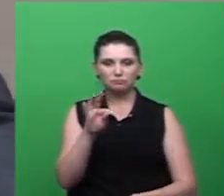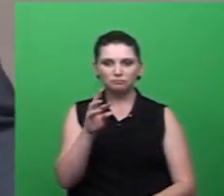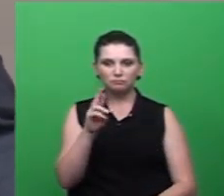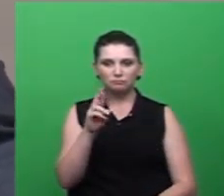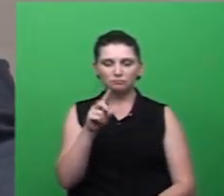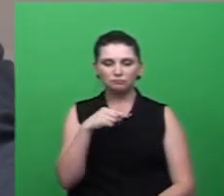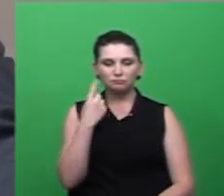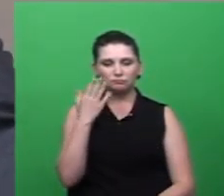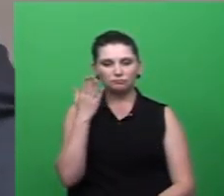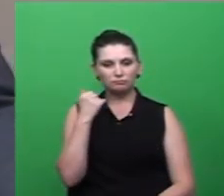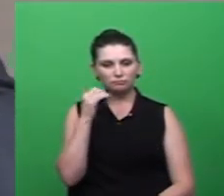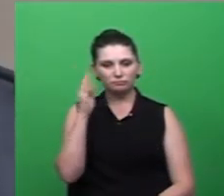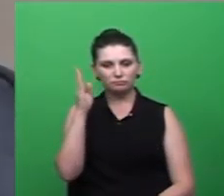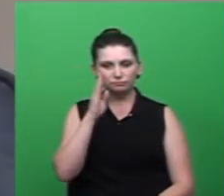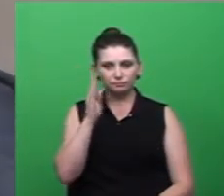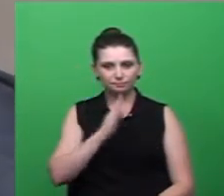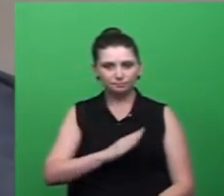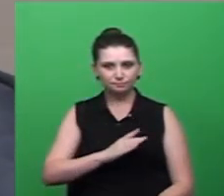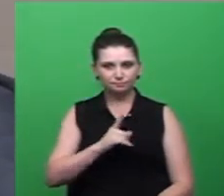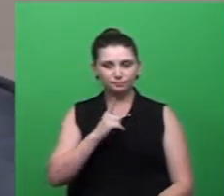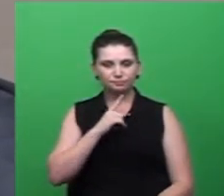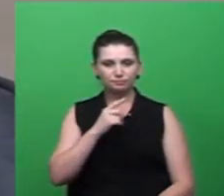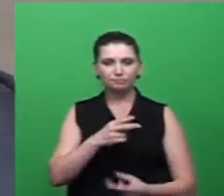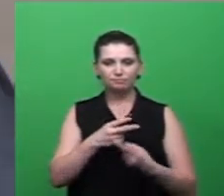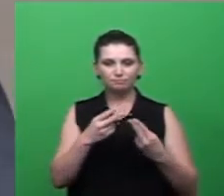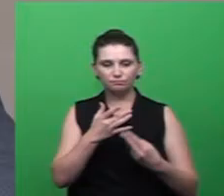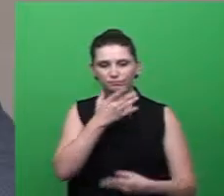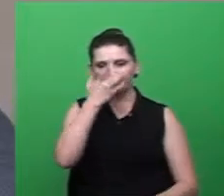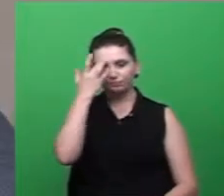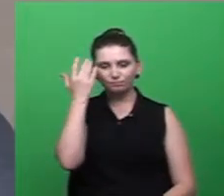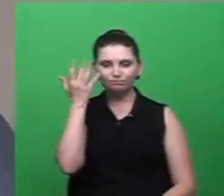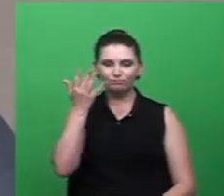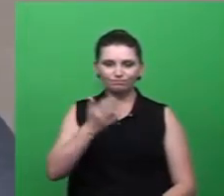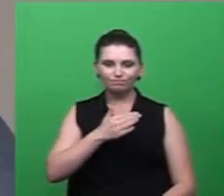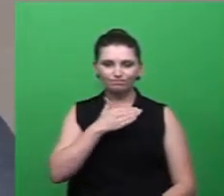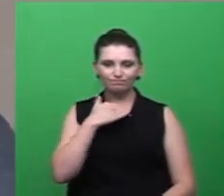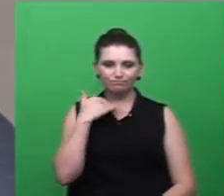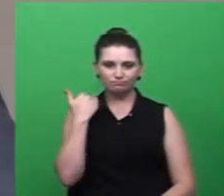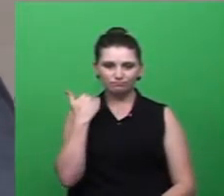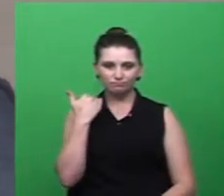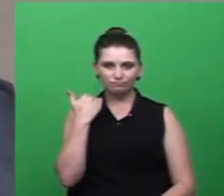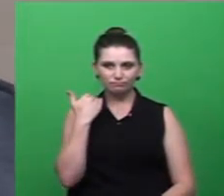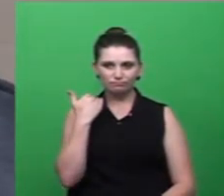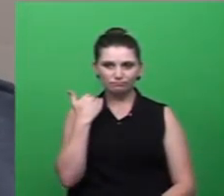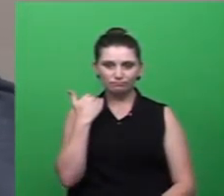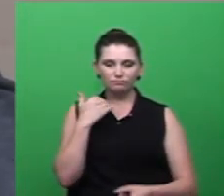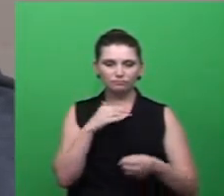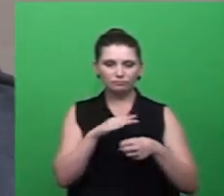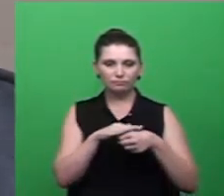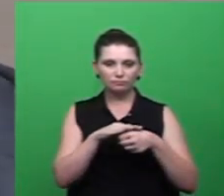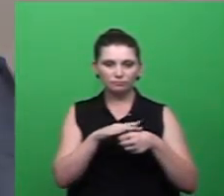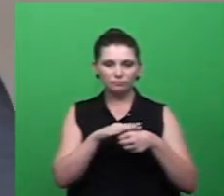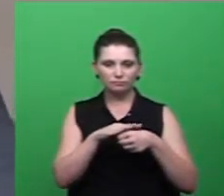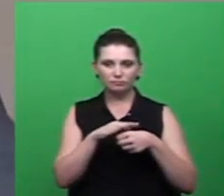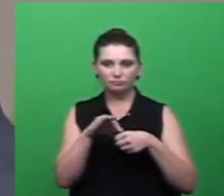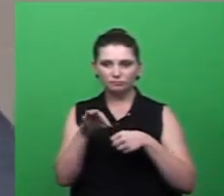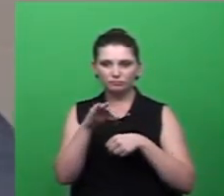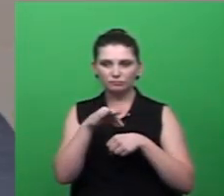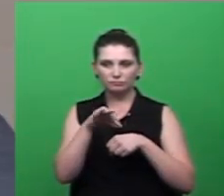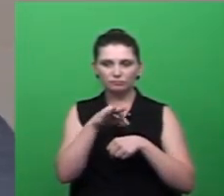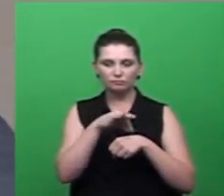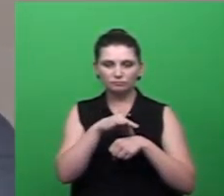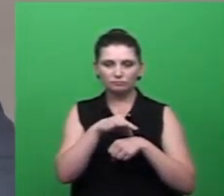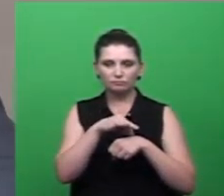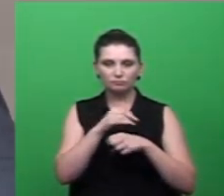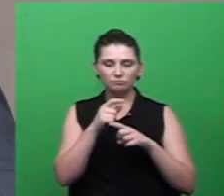país muitas pessoas já morreram com esta epidemia da dengue mas